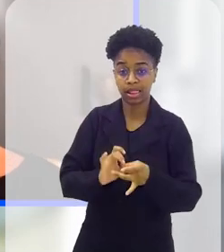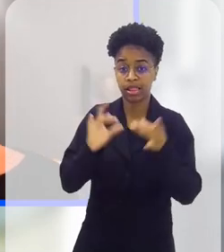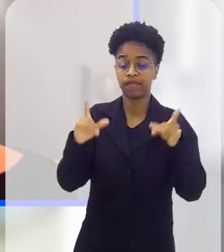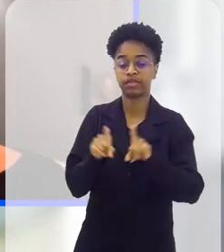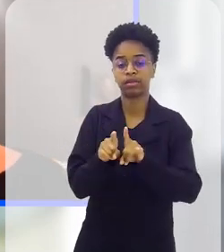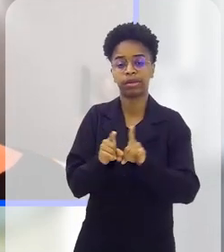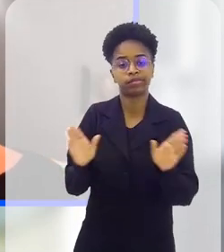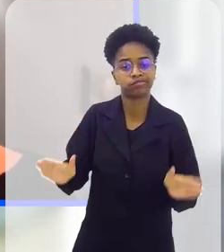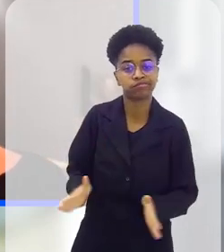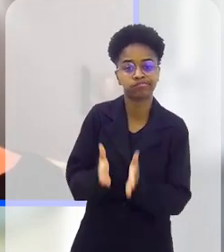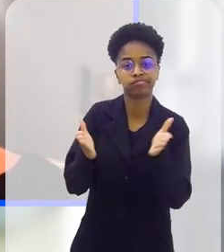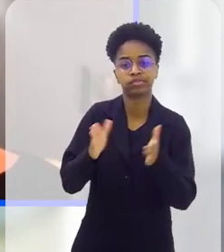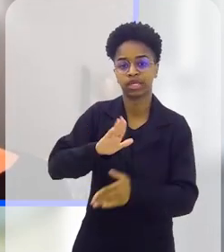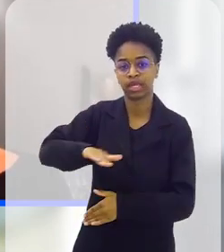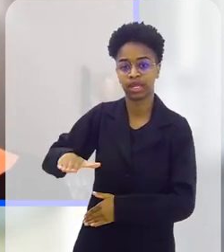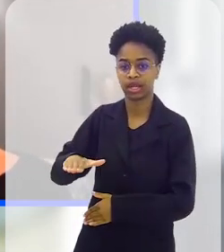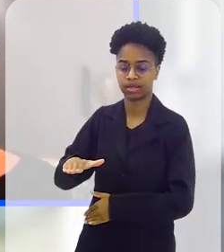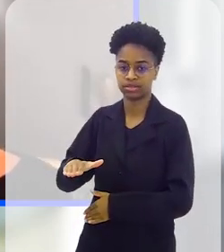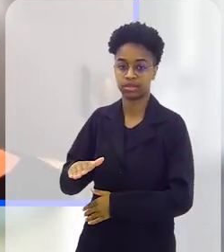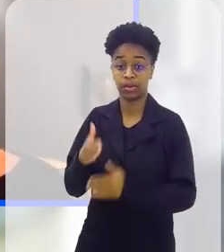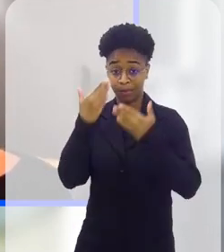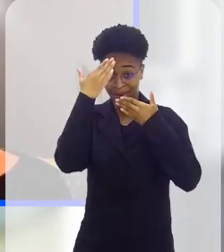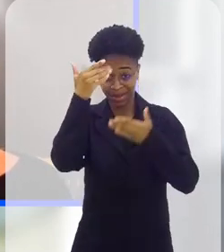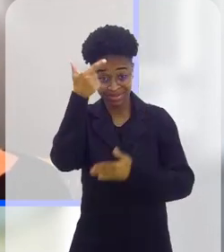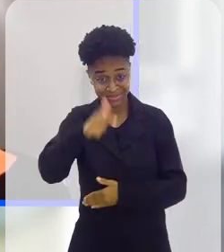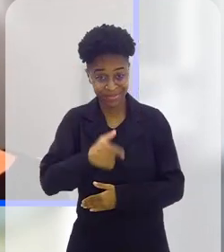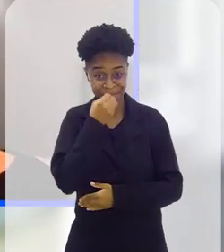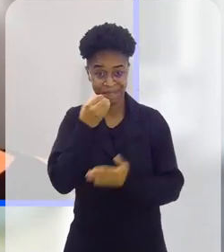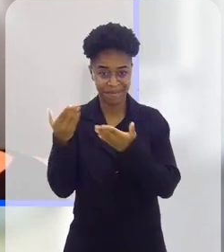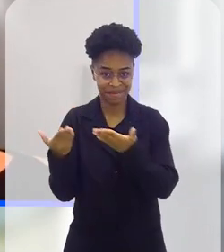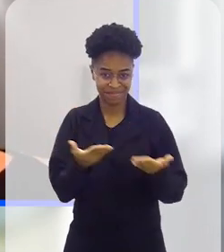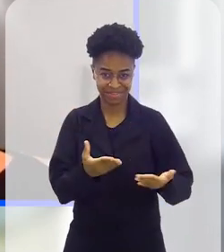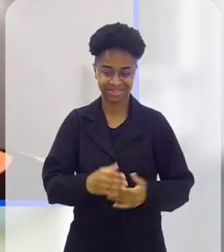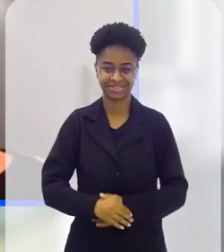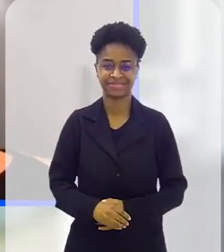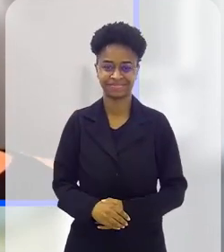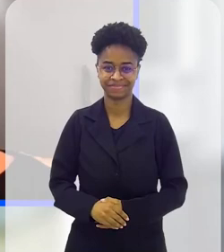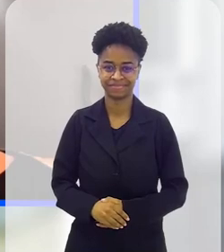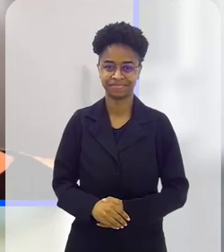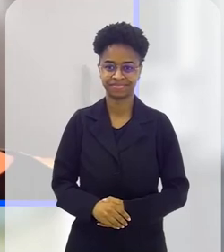livre, nesses estímulos para os pequenos. Obrigada mais uma vez, seja muito bem-vindo.